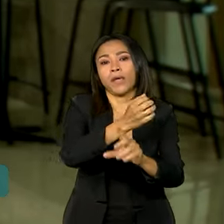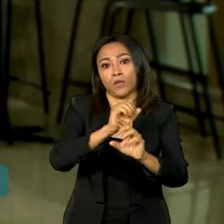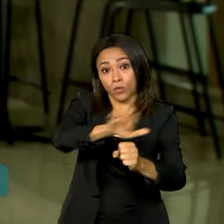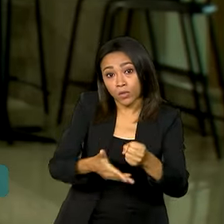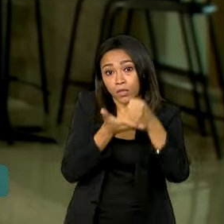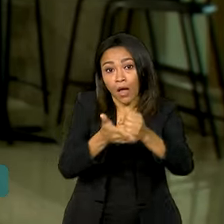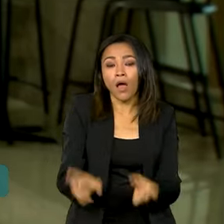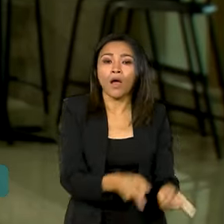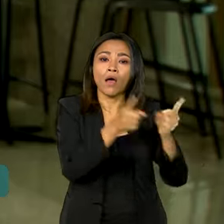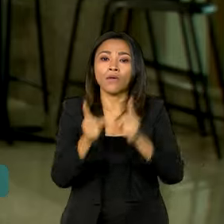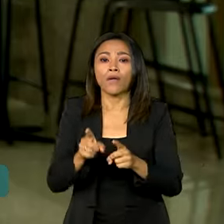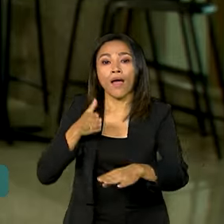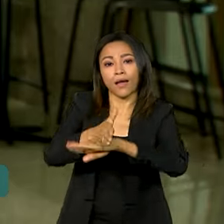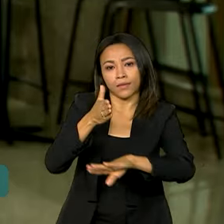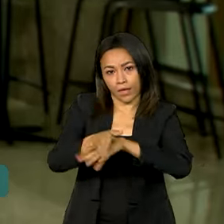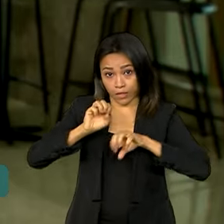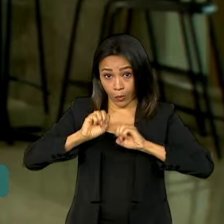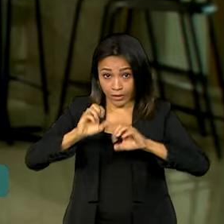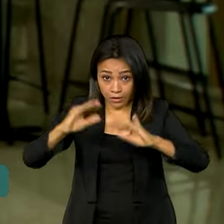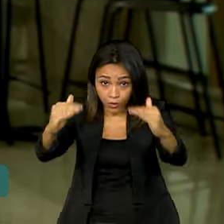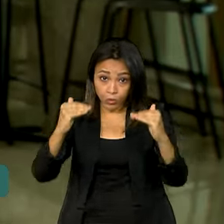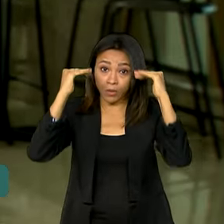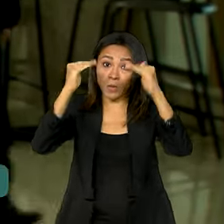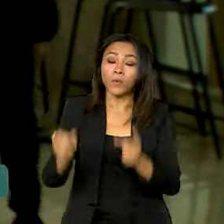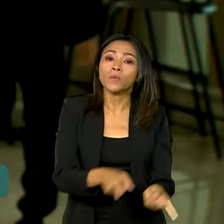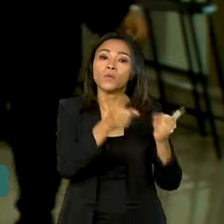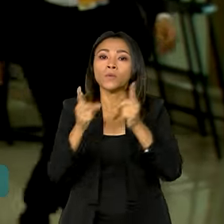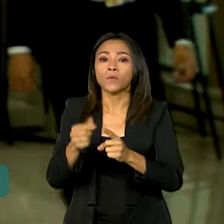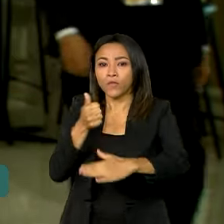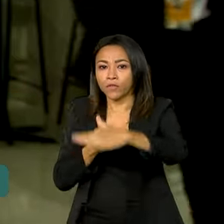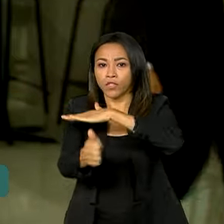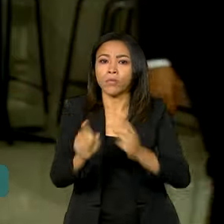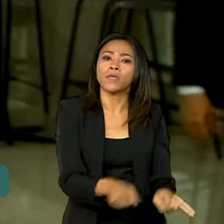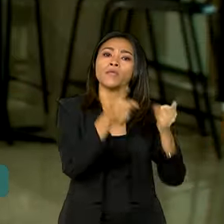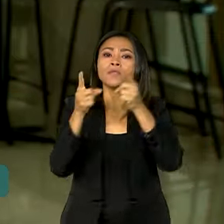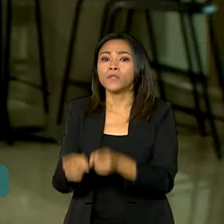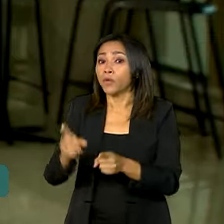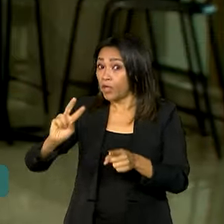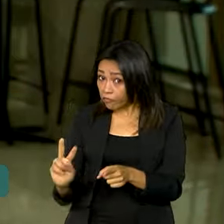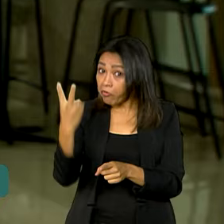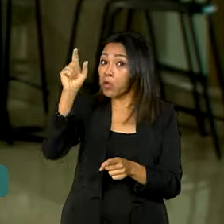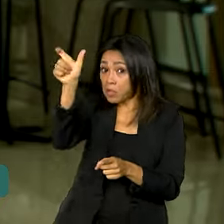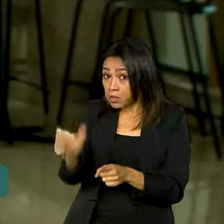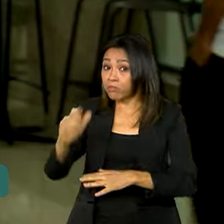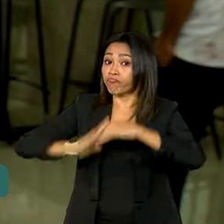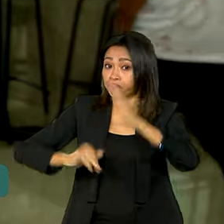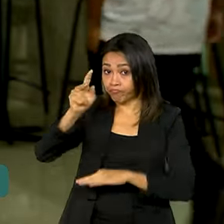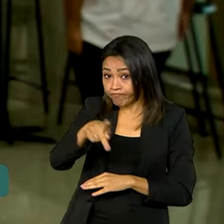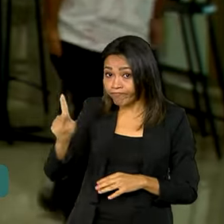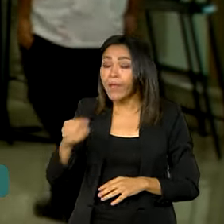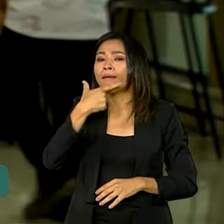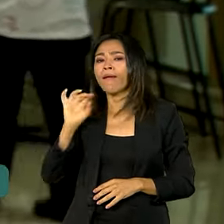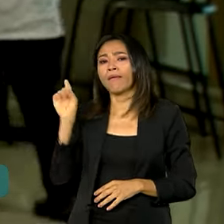ao ensino superior com equidade, investimento e valorização dos professores. Participam a